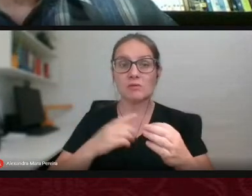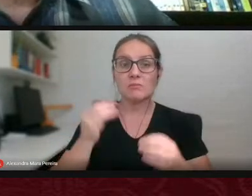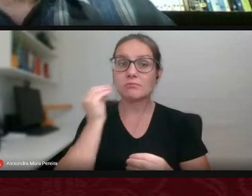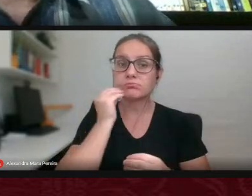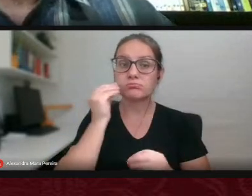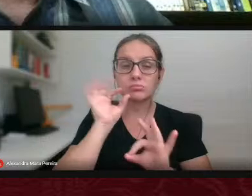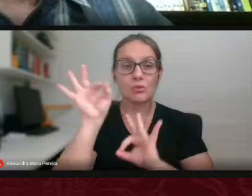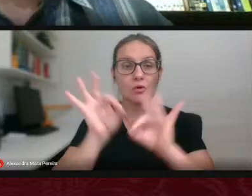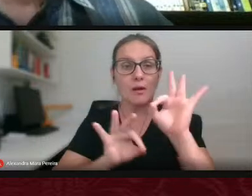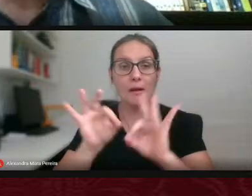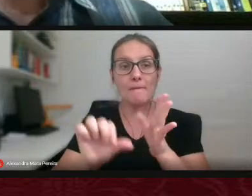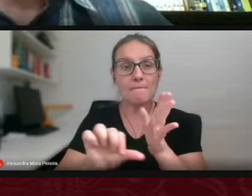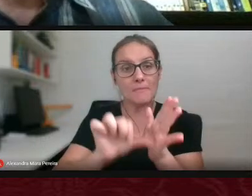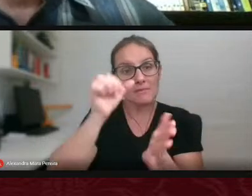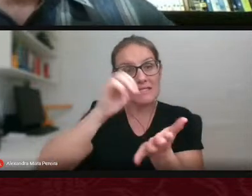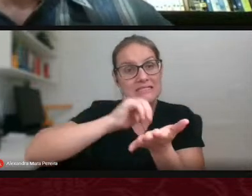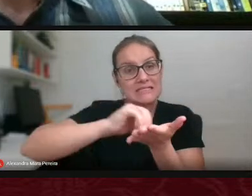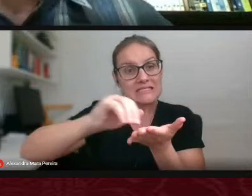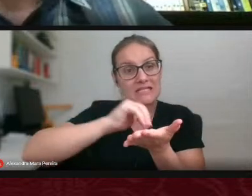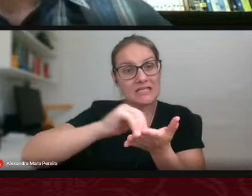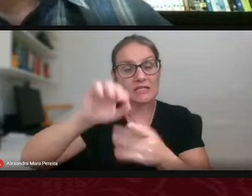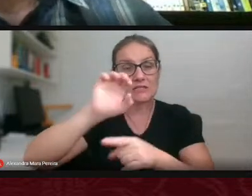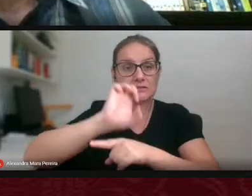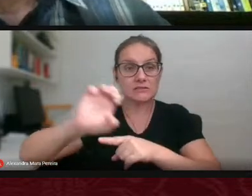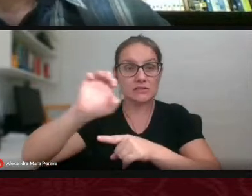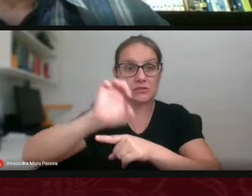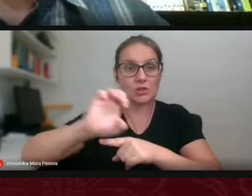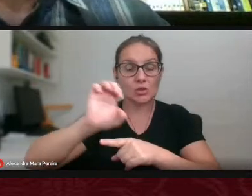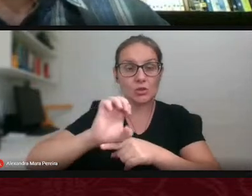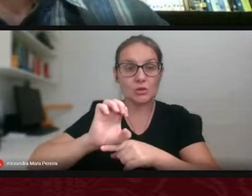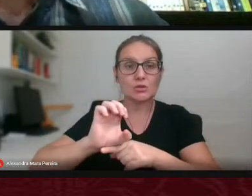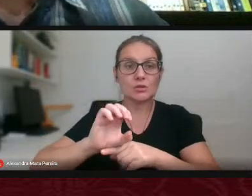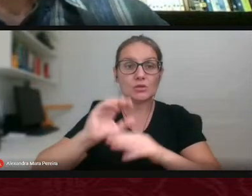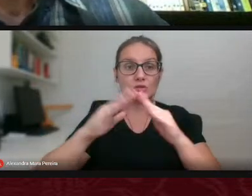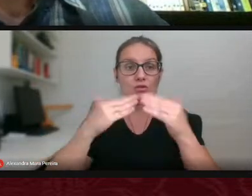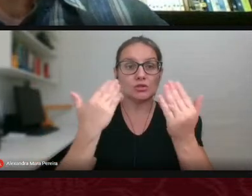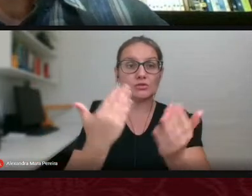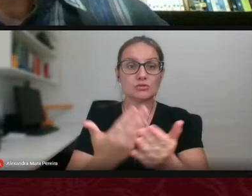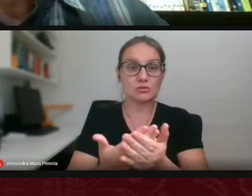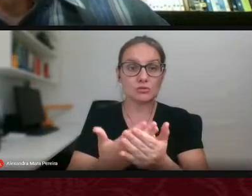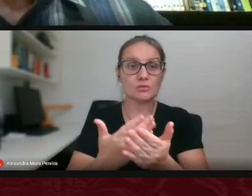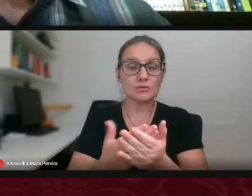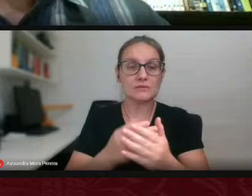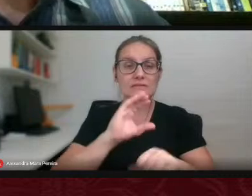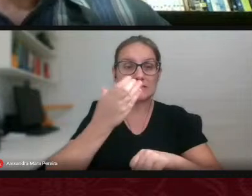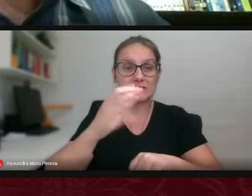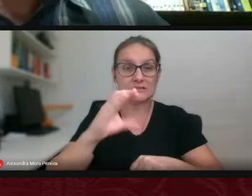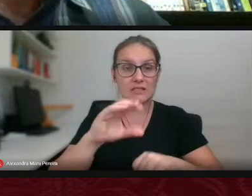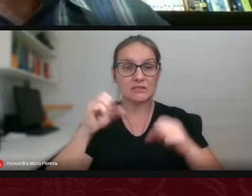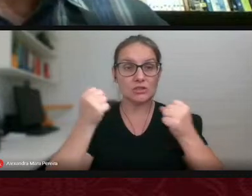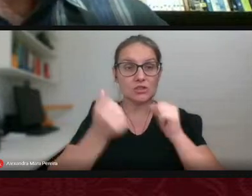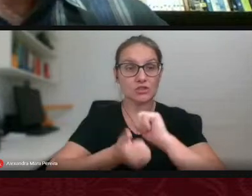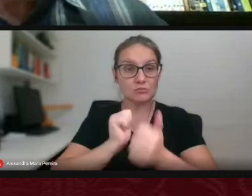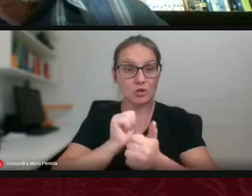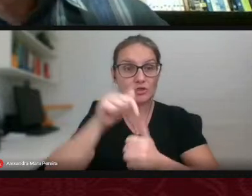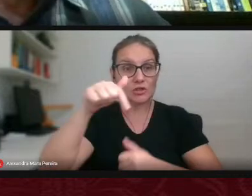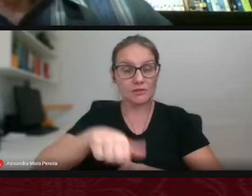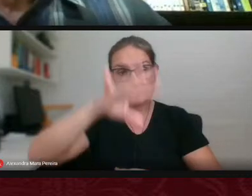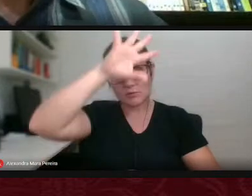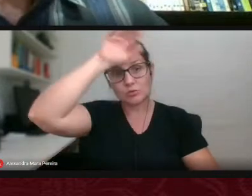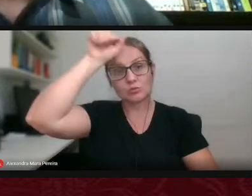a primeira secretaria estadual do Colégio Brasileiro de Ciências do Esporte aqui em Mato Grosso do Sul e trouxemos